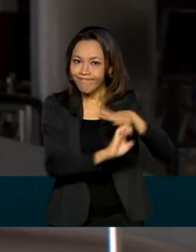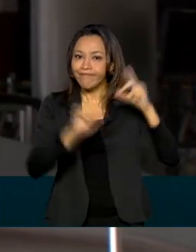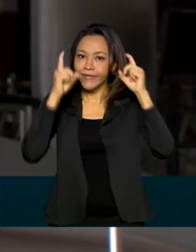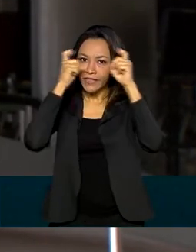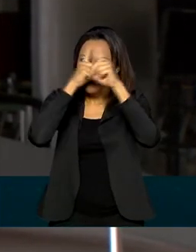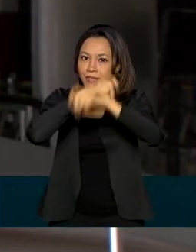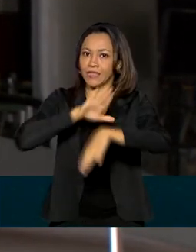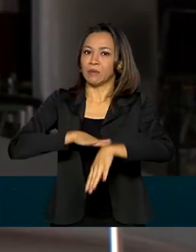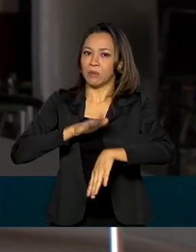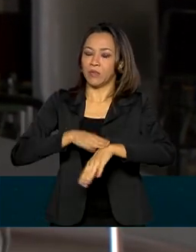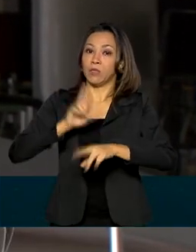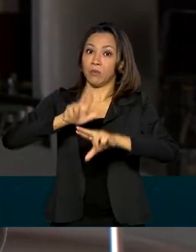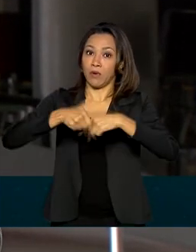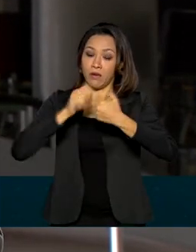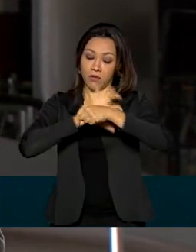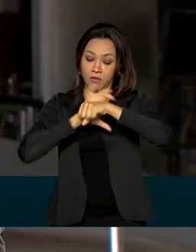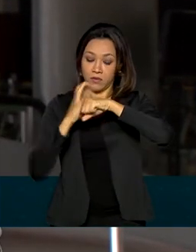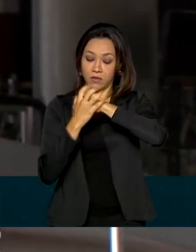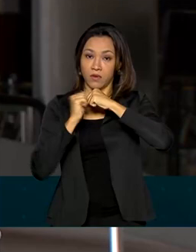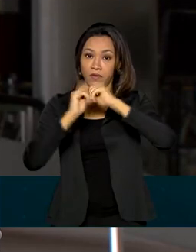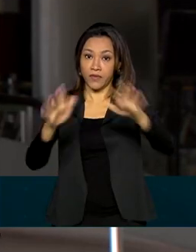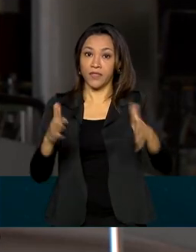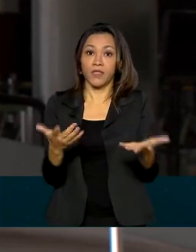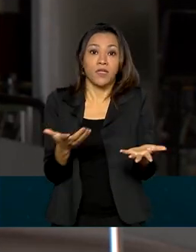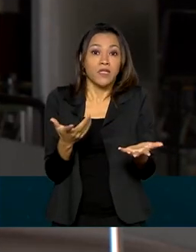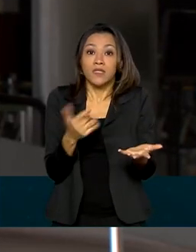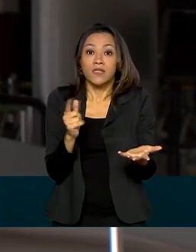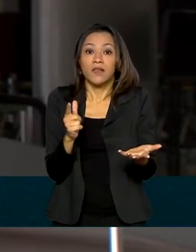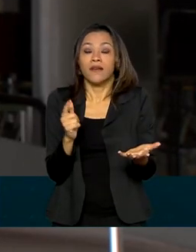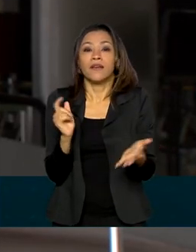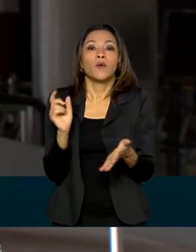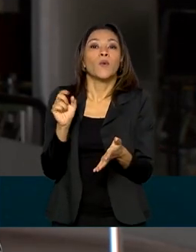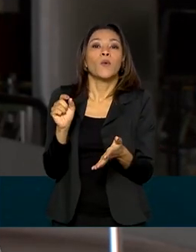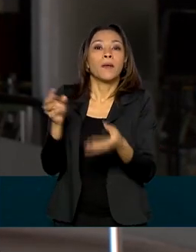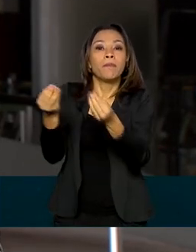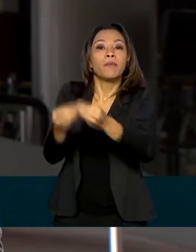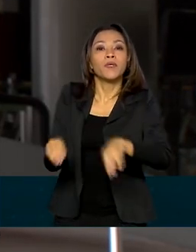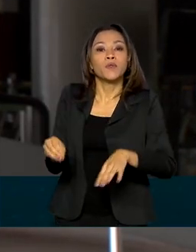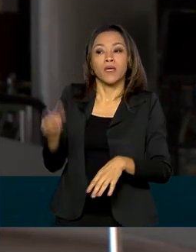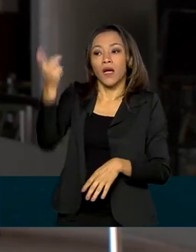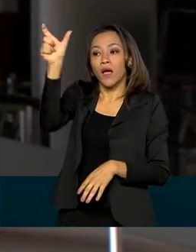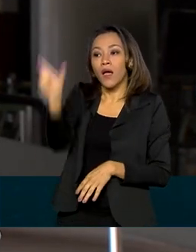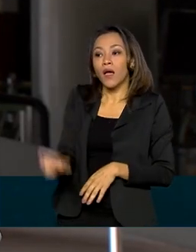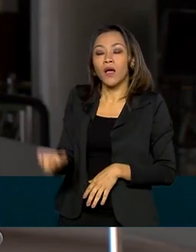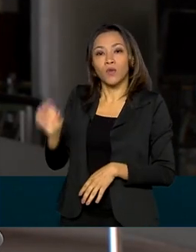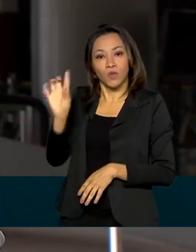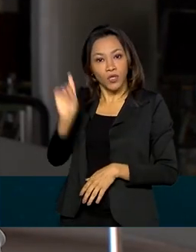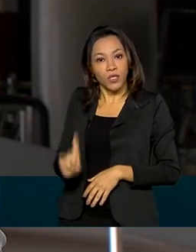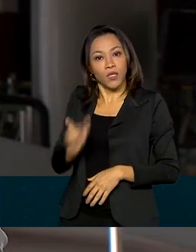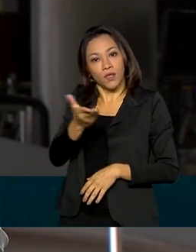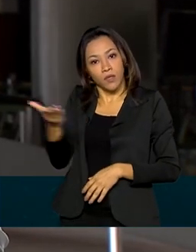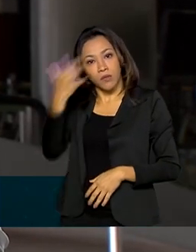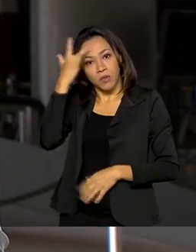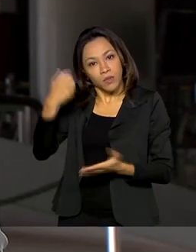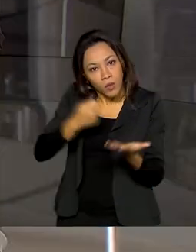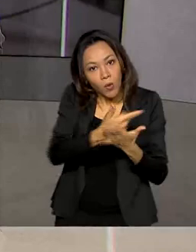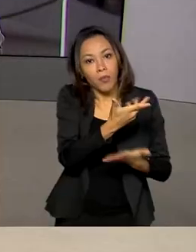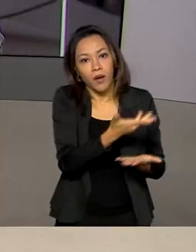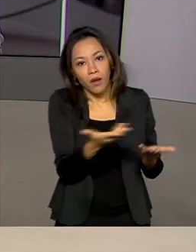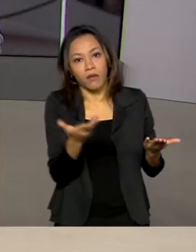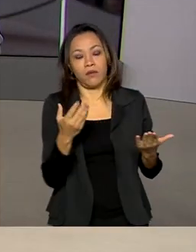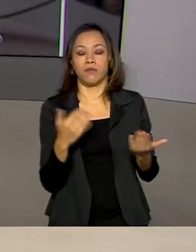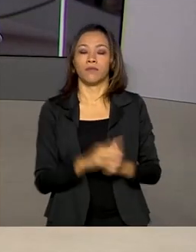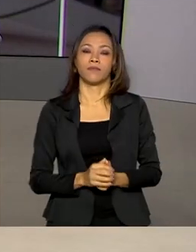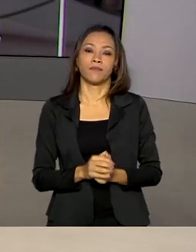por causa da pandemia da Covid-19, sem ferir os direitos do consumidor, de quem comprou esses produtos. Dani? Obrigada,